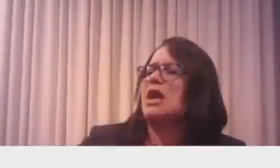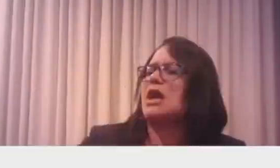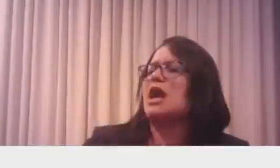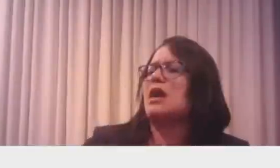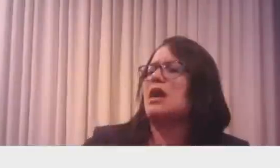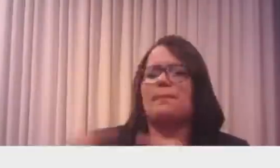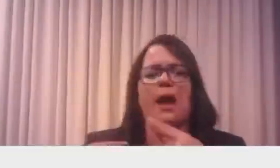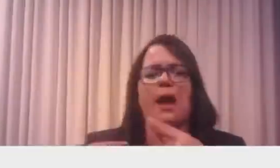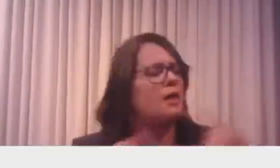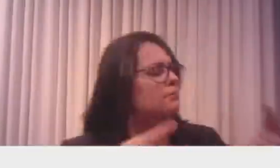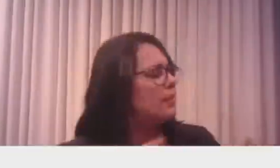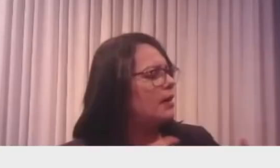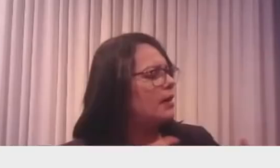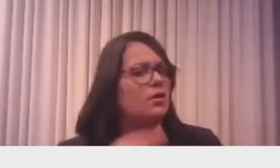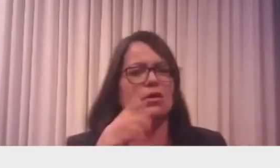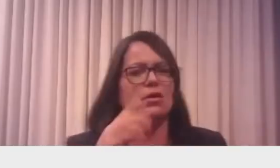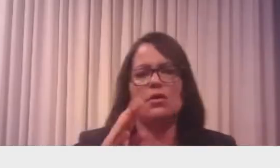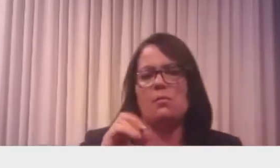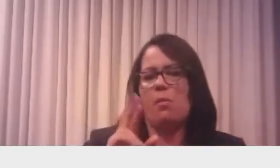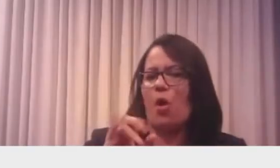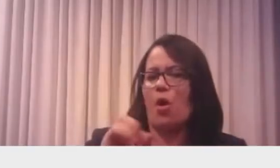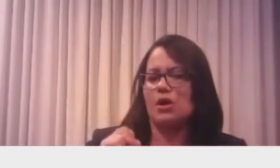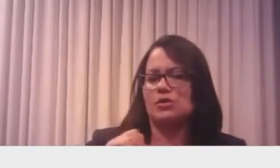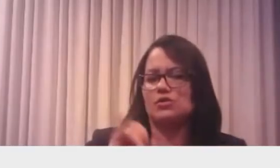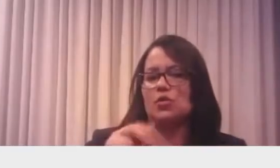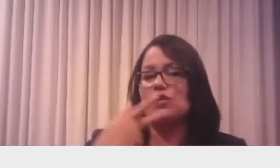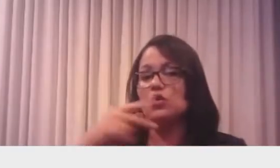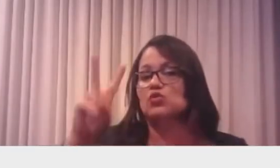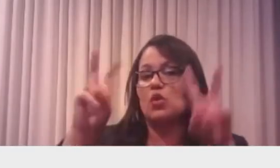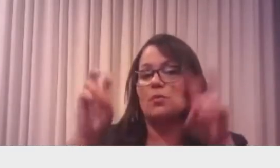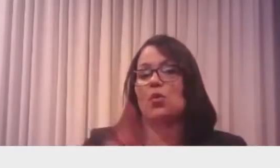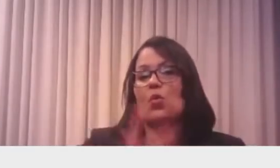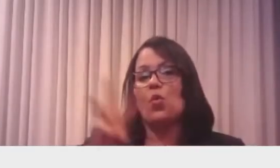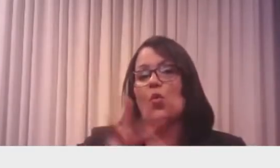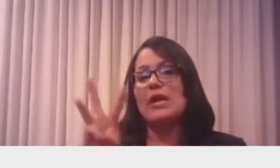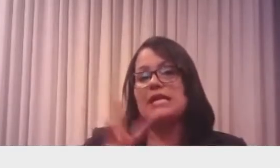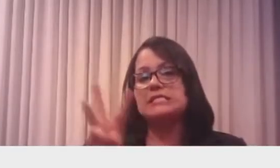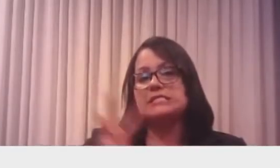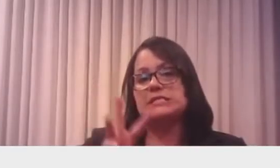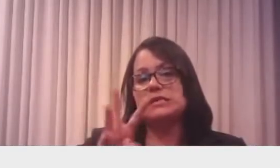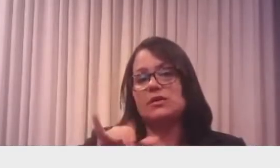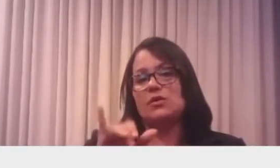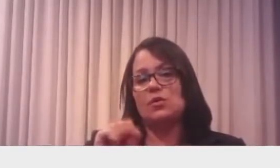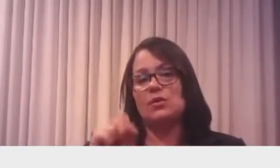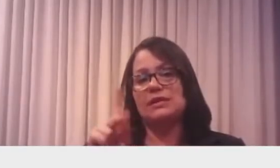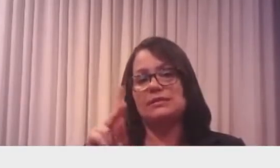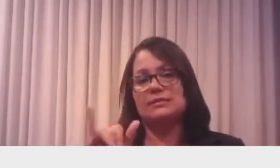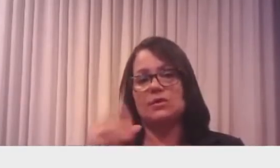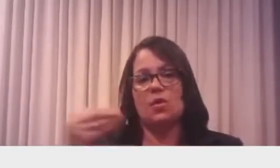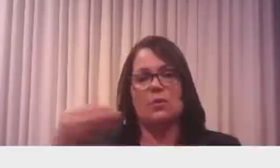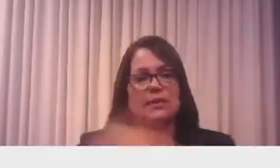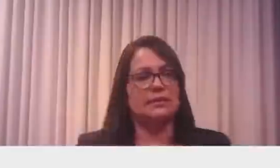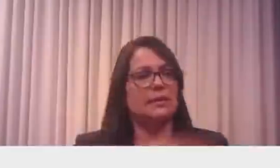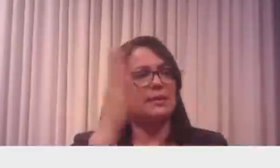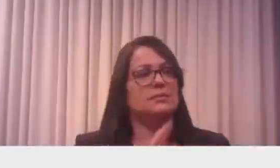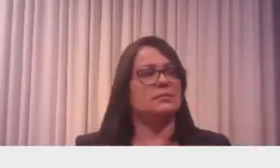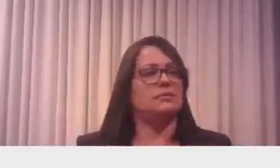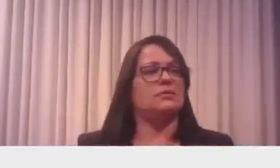Johnson, ele falou sobre whisky, né? O eu poderia fazer para ajudar a entrar whisky no Brasil. Olha,